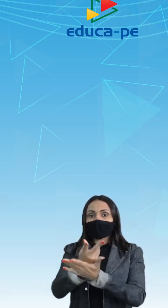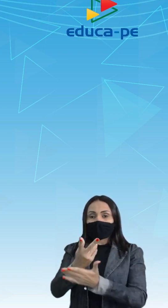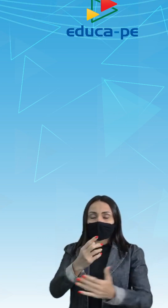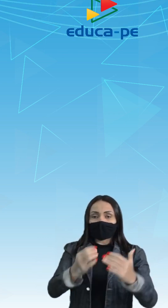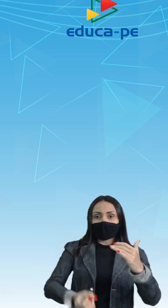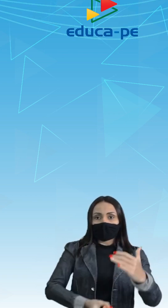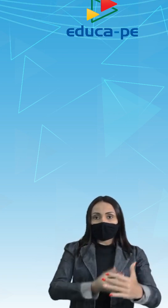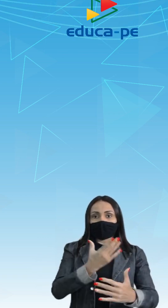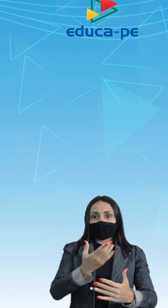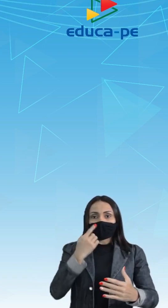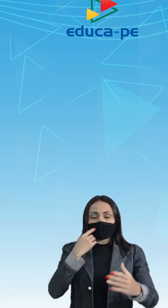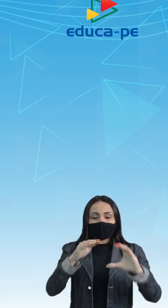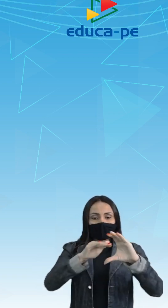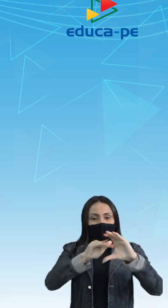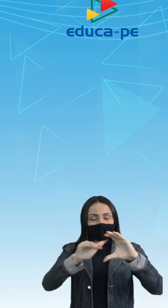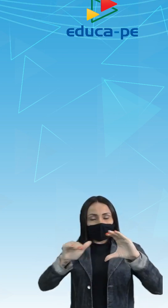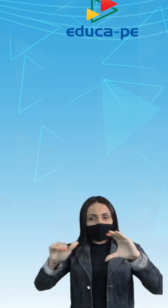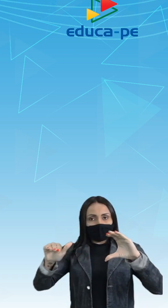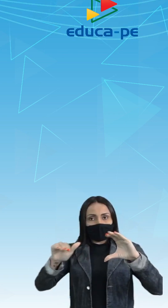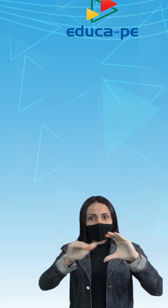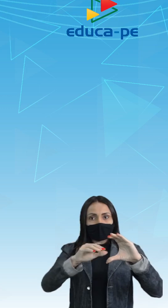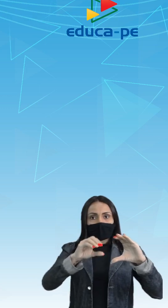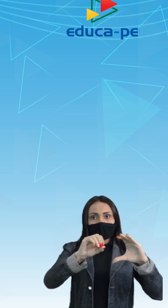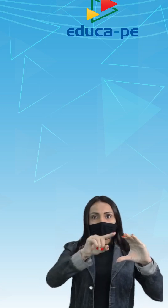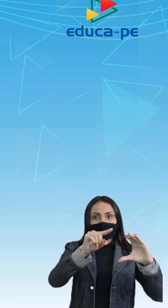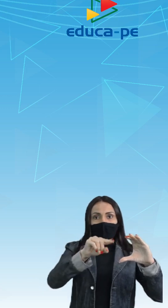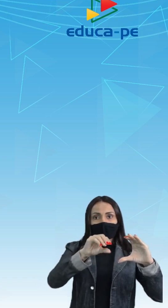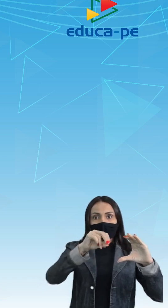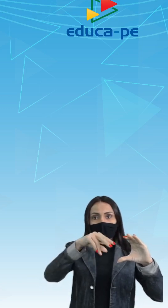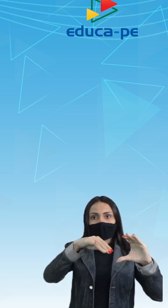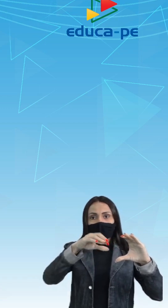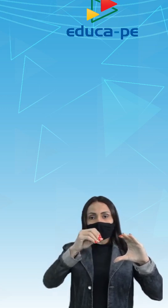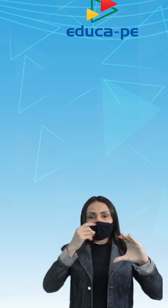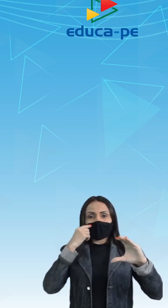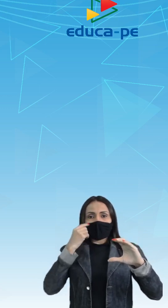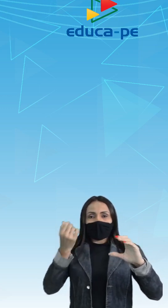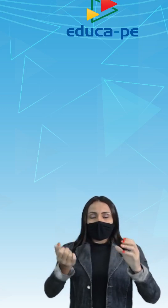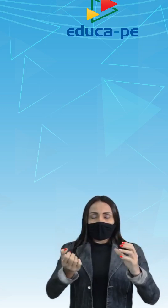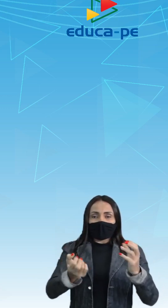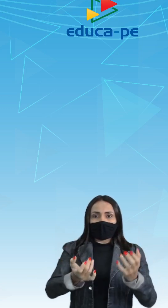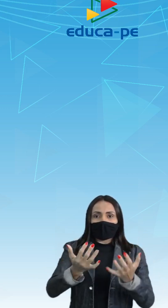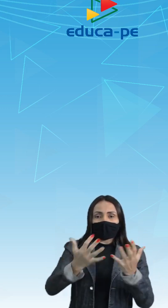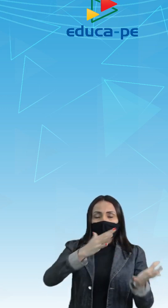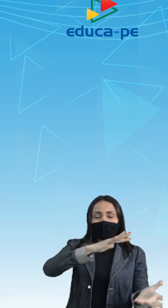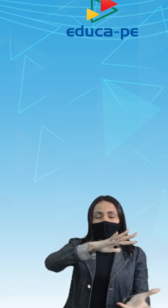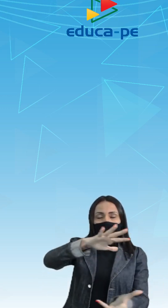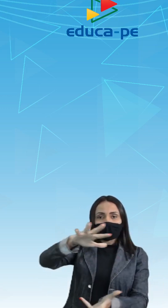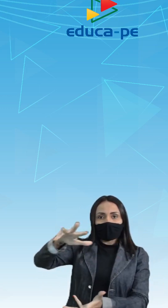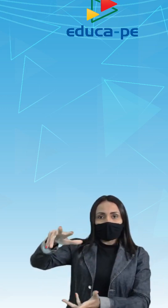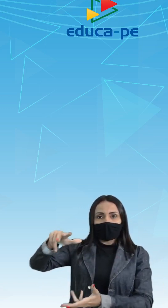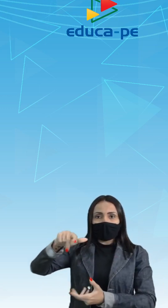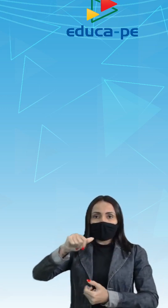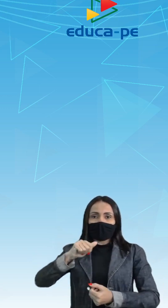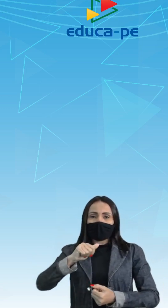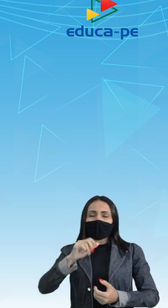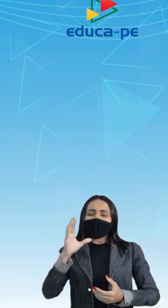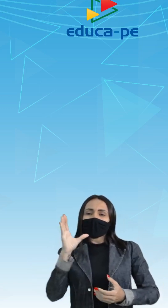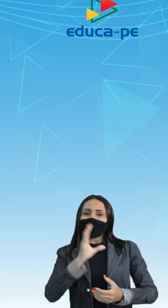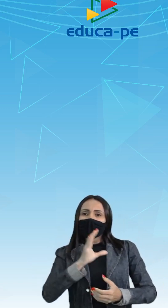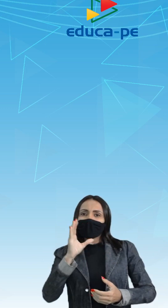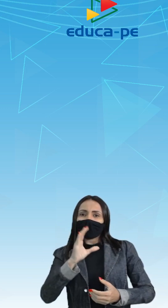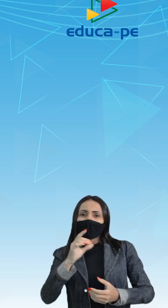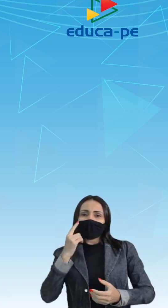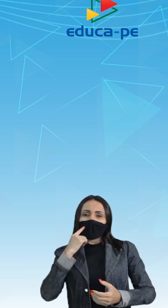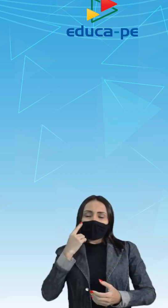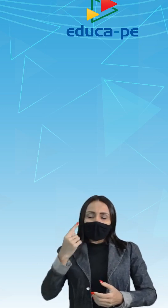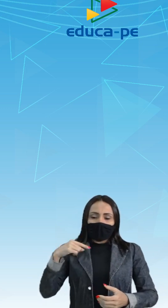nossa camada de ozônio, mas com o aquecimento global, o que é que aconteceu? O nosso planeta,